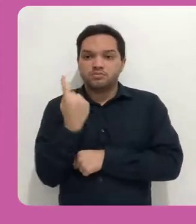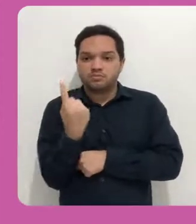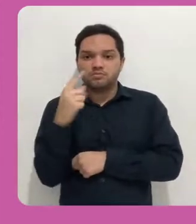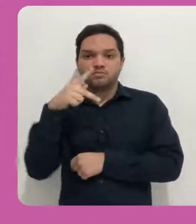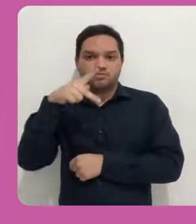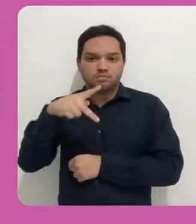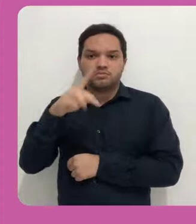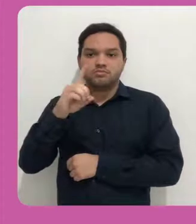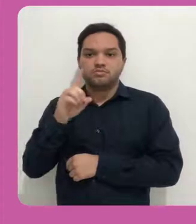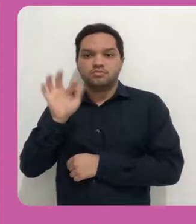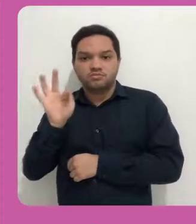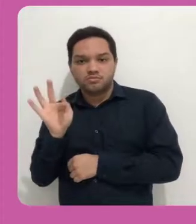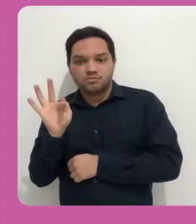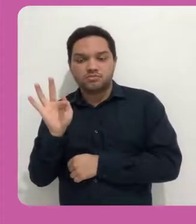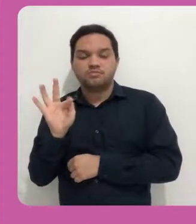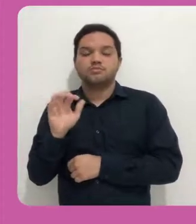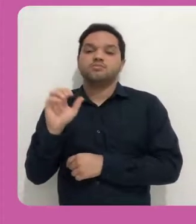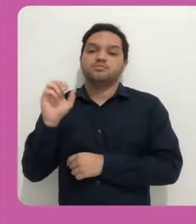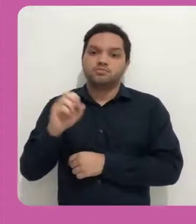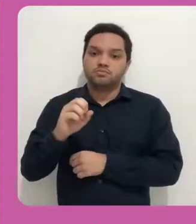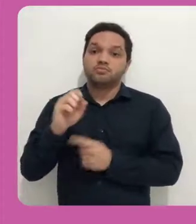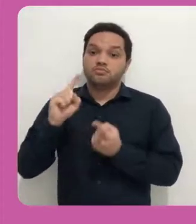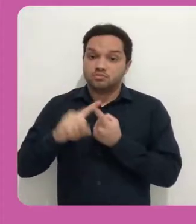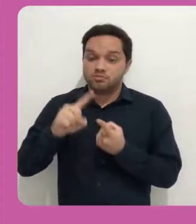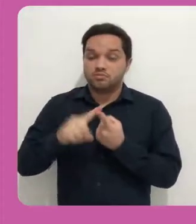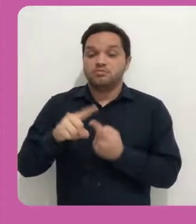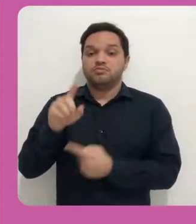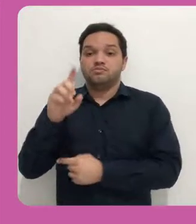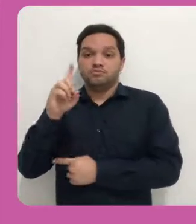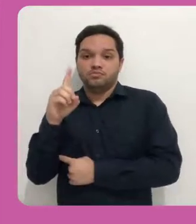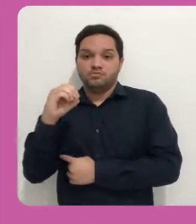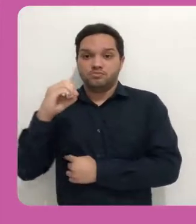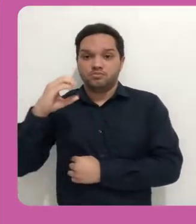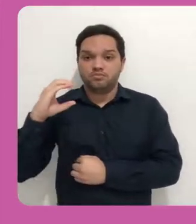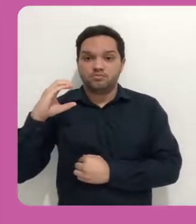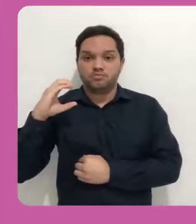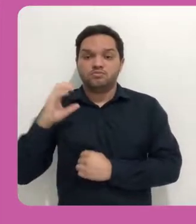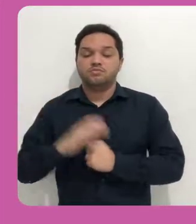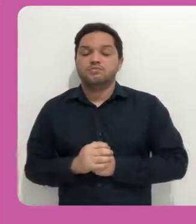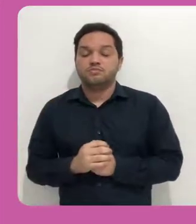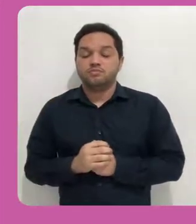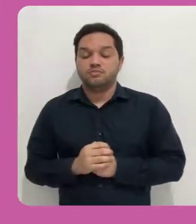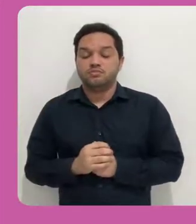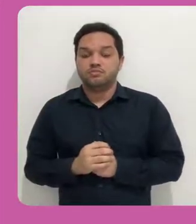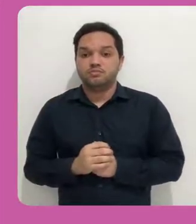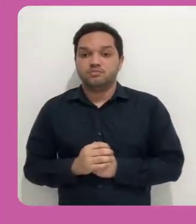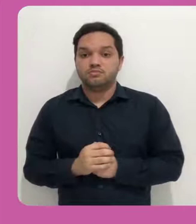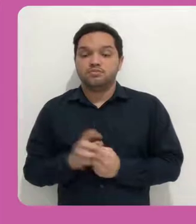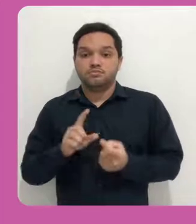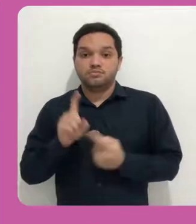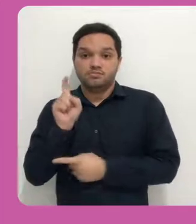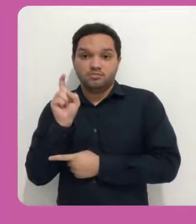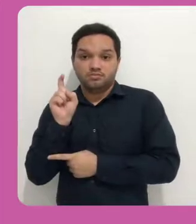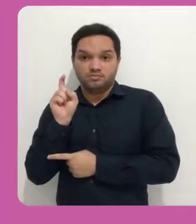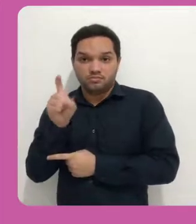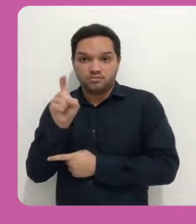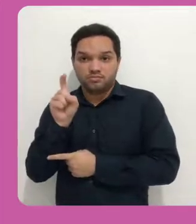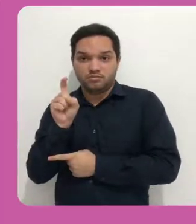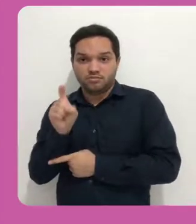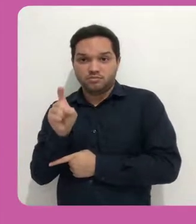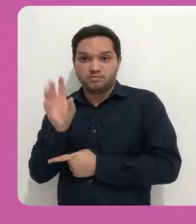Eu posso clicar sobre eles e arrastar eles para o tópico que eu desejo.